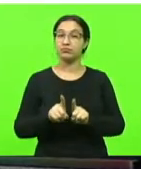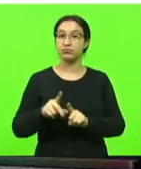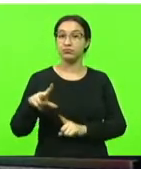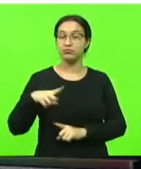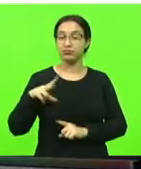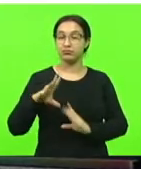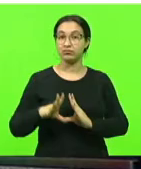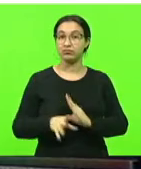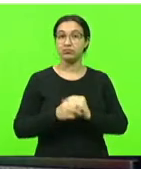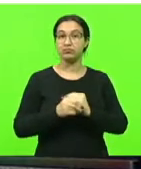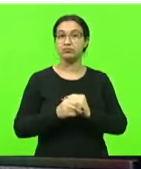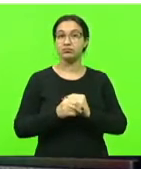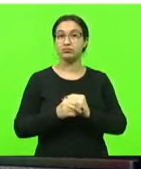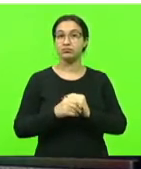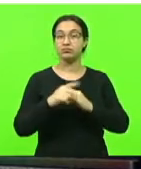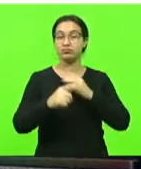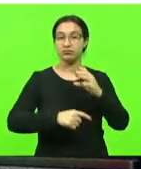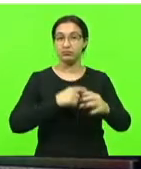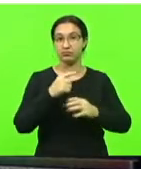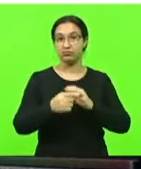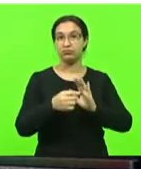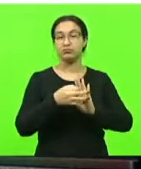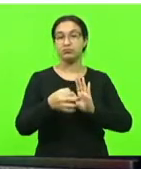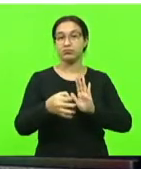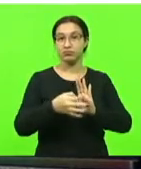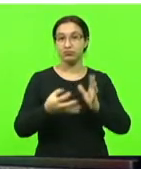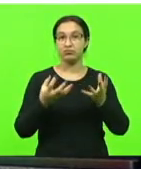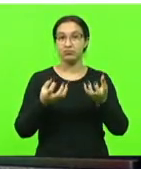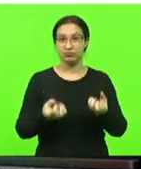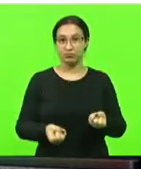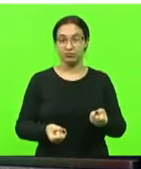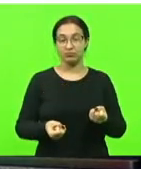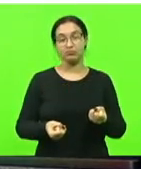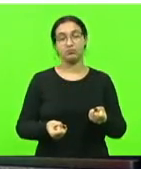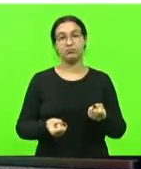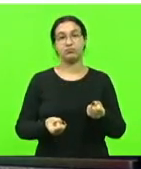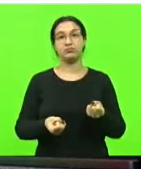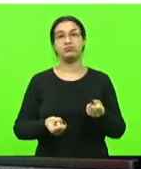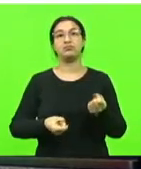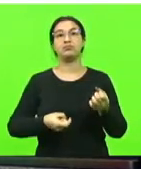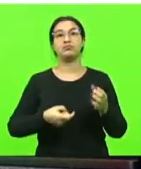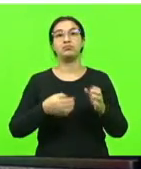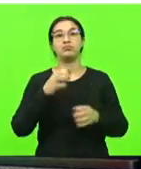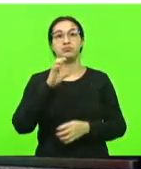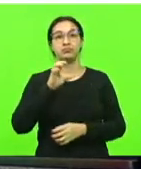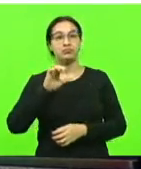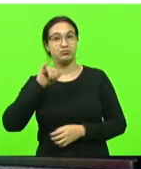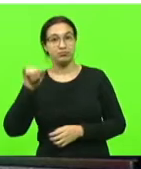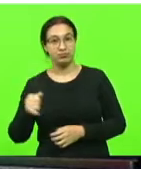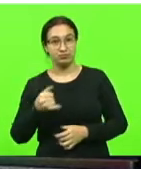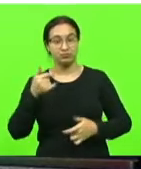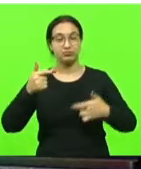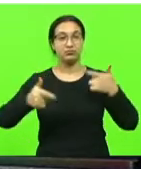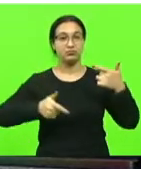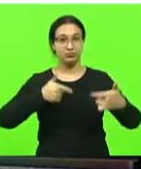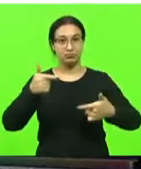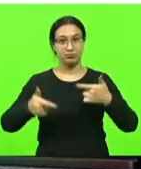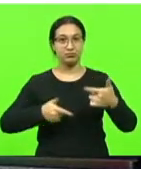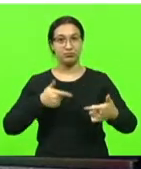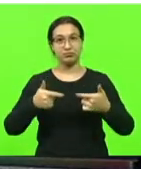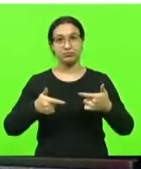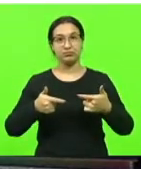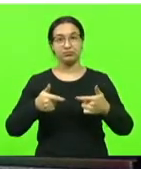substitutiva global. E pareceres favoráveis às comissões de Constituição e Justiça, Comissão de Trabalho, Administração e Serviço